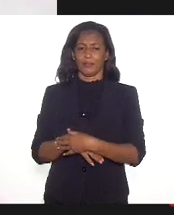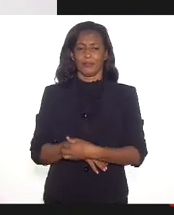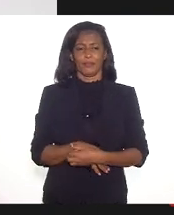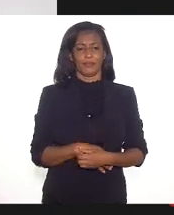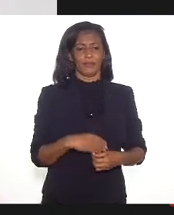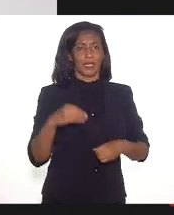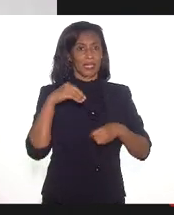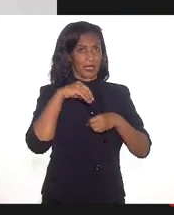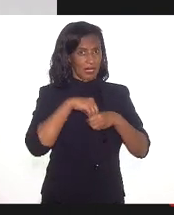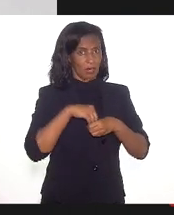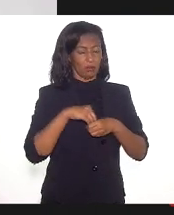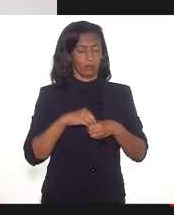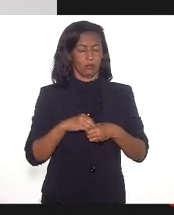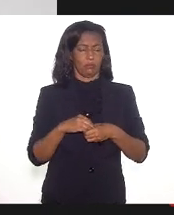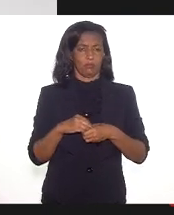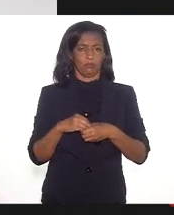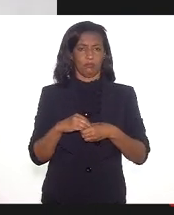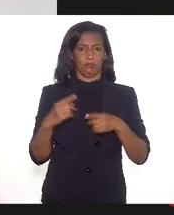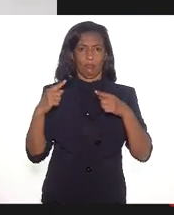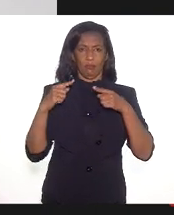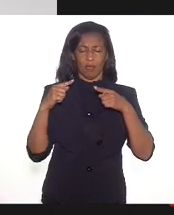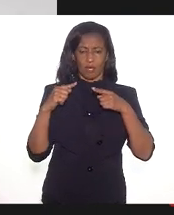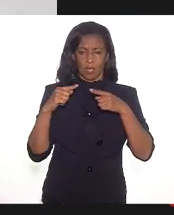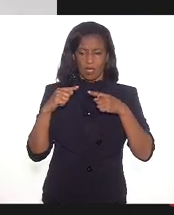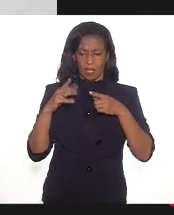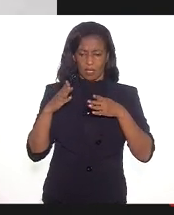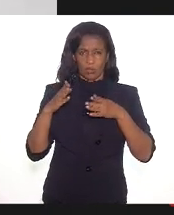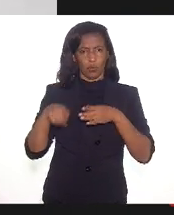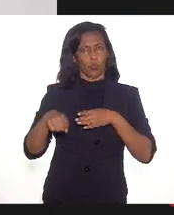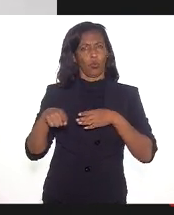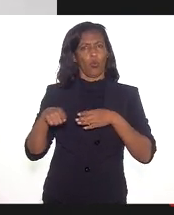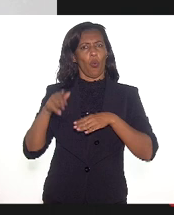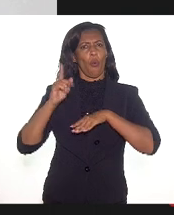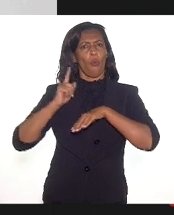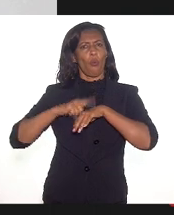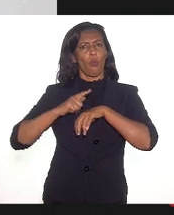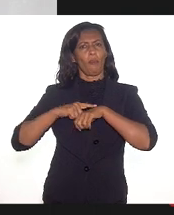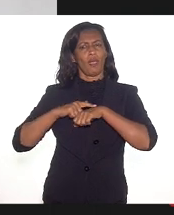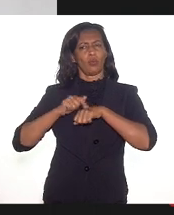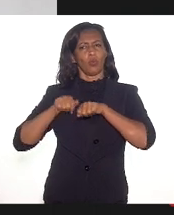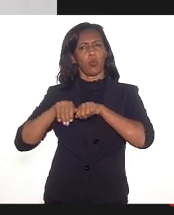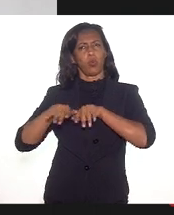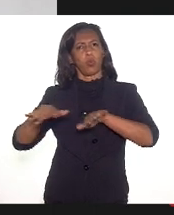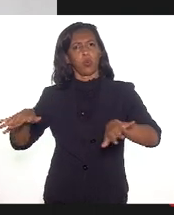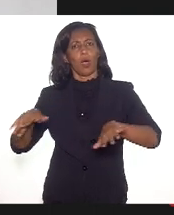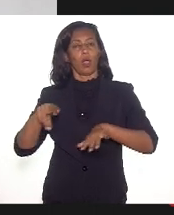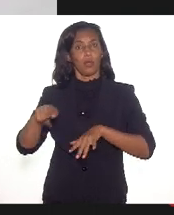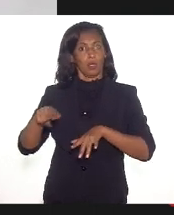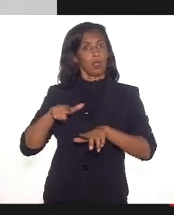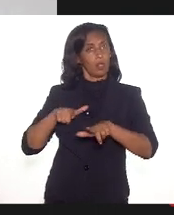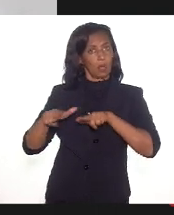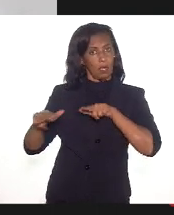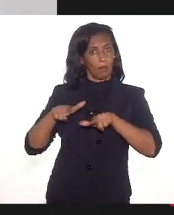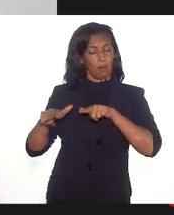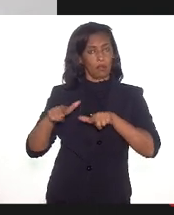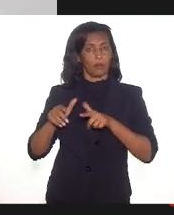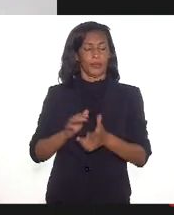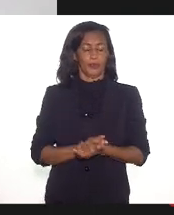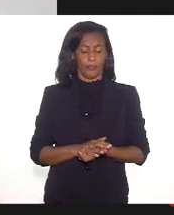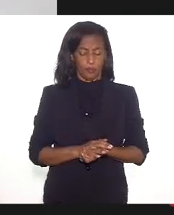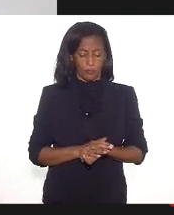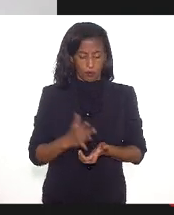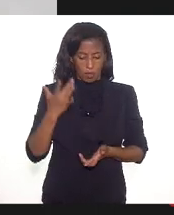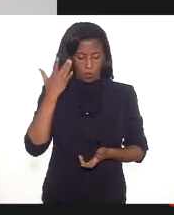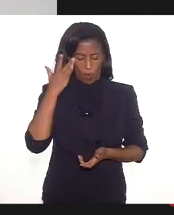dentro dessa linha também, digamos assim, dos efeitos da pandemia sobre esses trabalhadores, eu acho que algo que